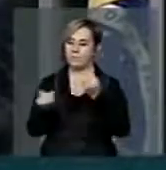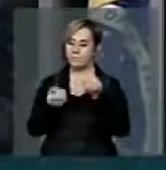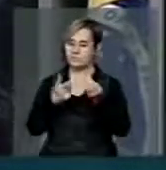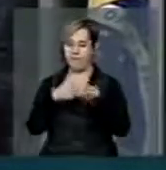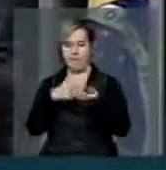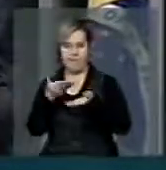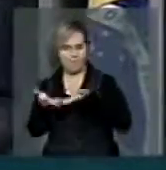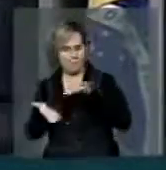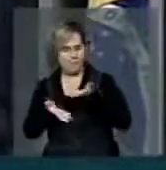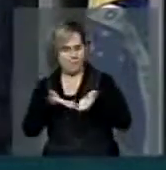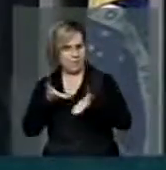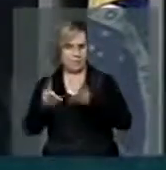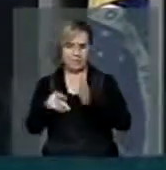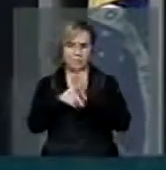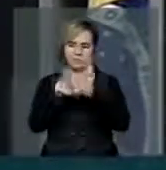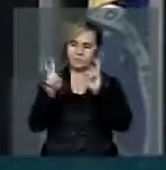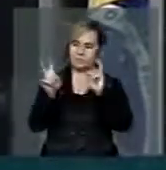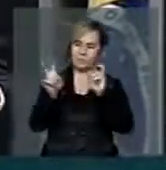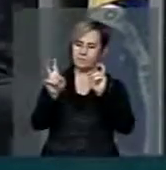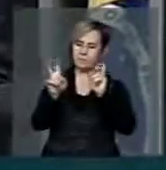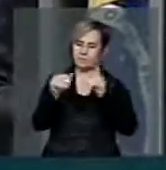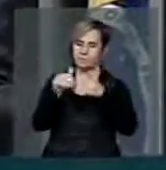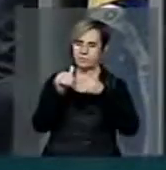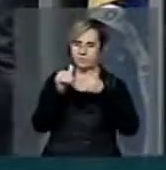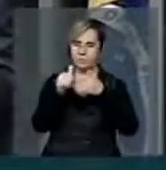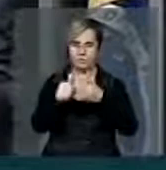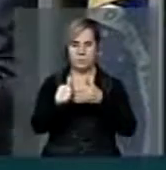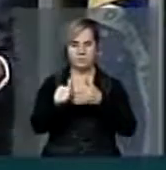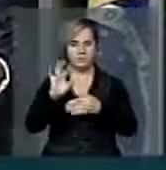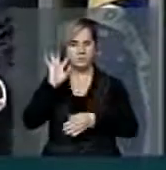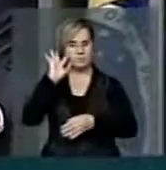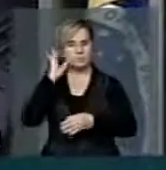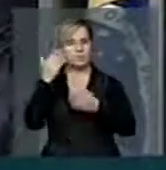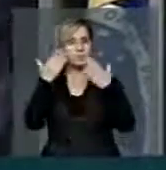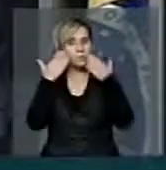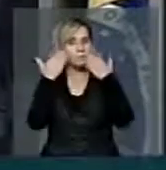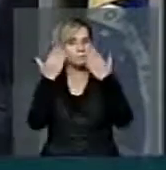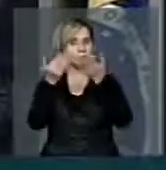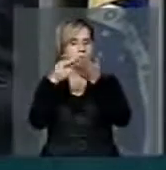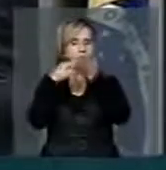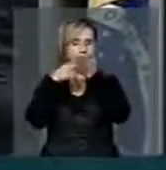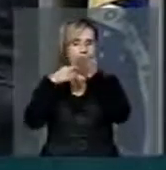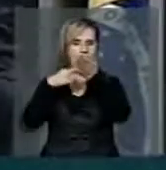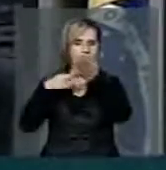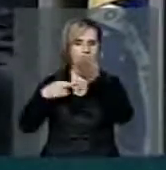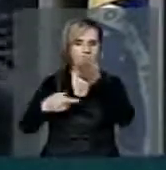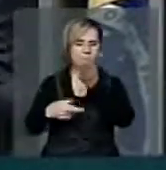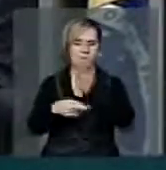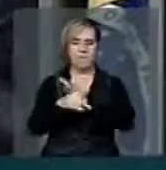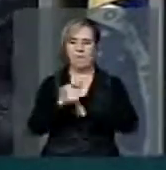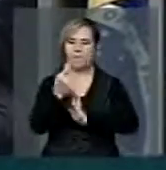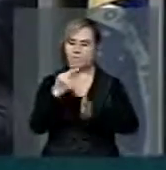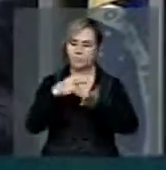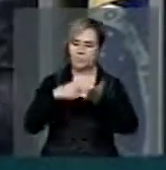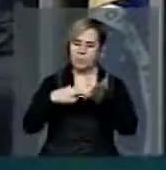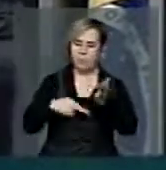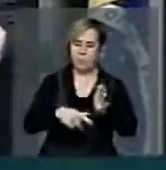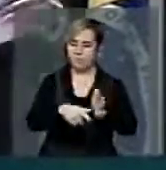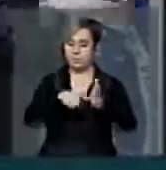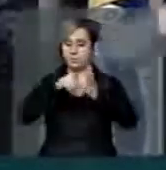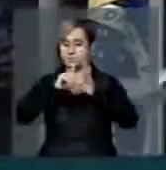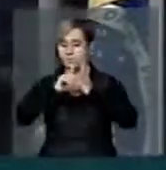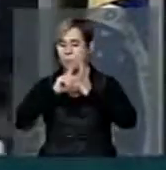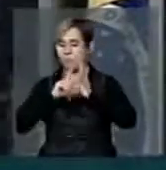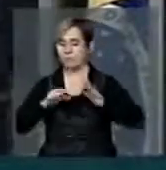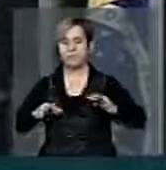conduzido esse tema, ele resolveu apresentar o seu relatório, um relatório preliminar para